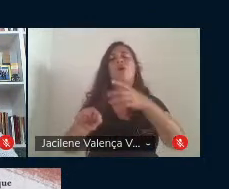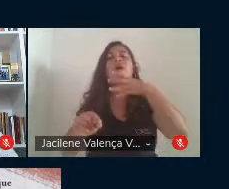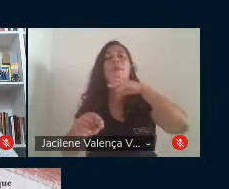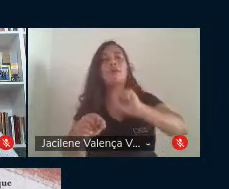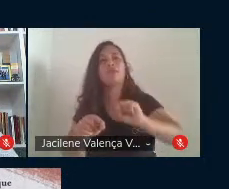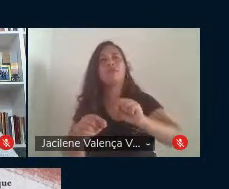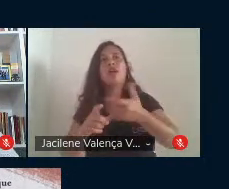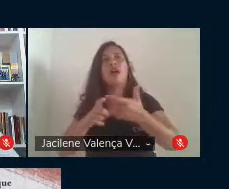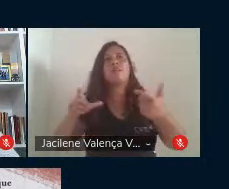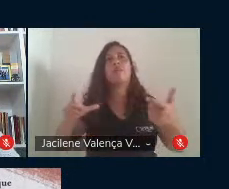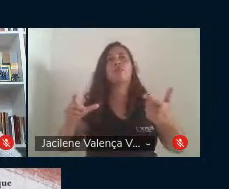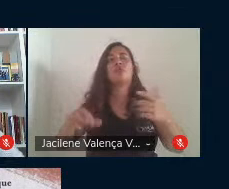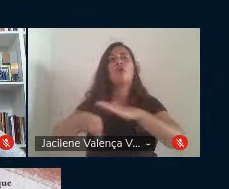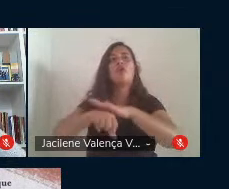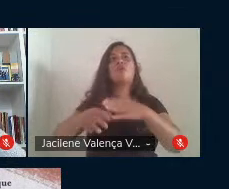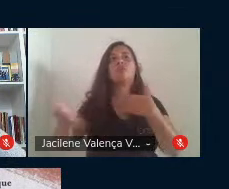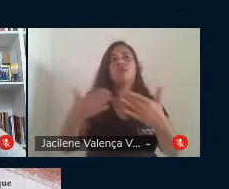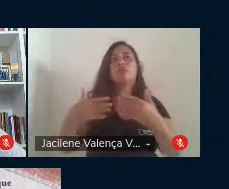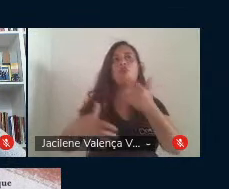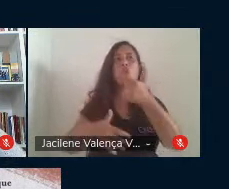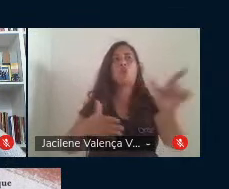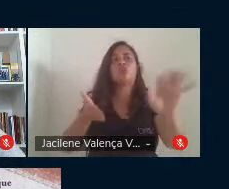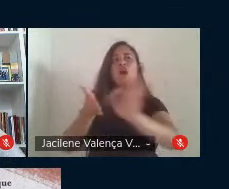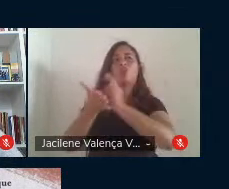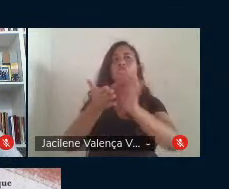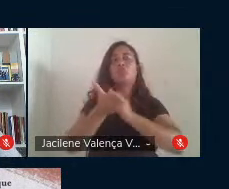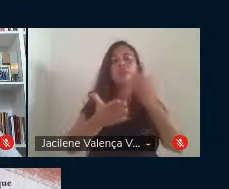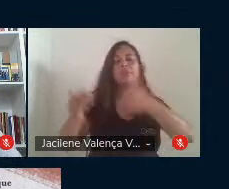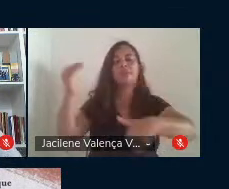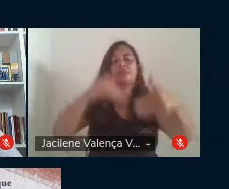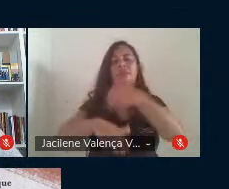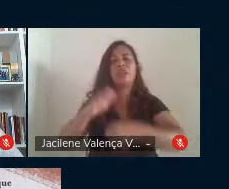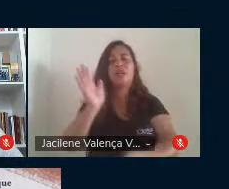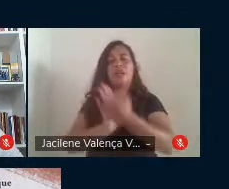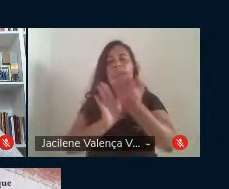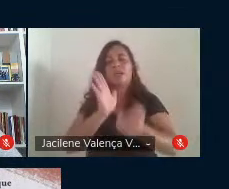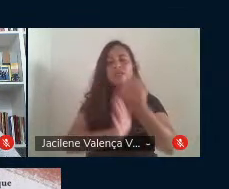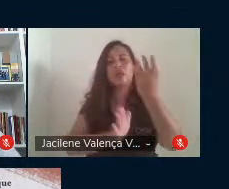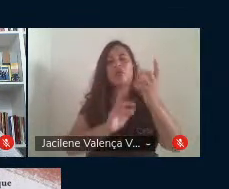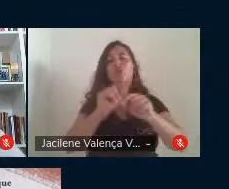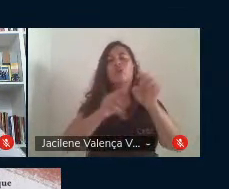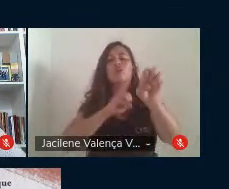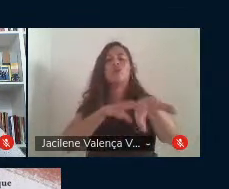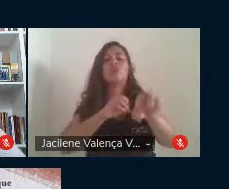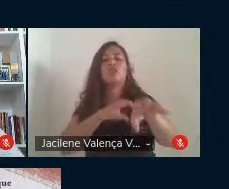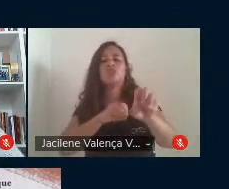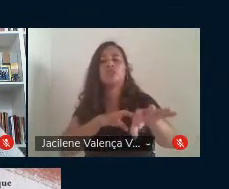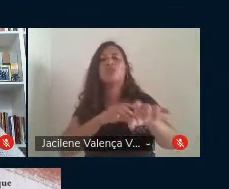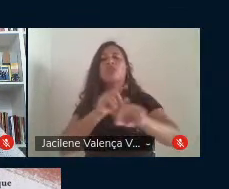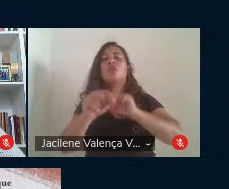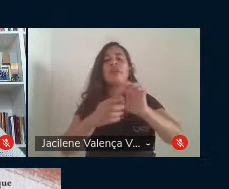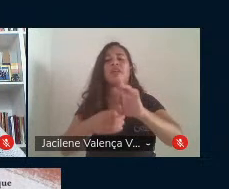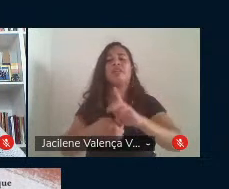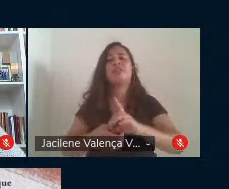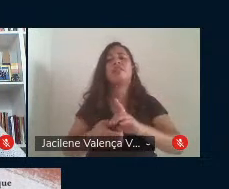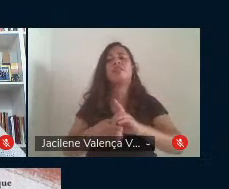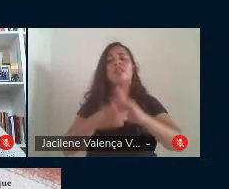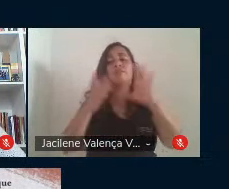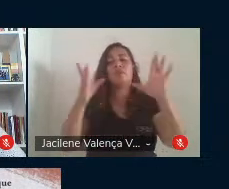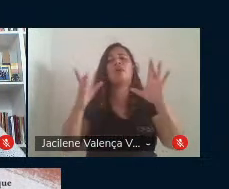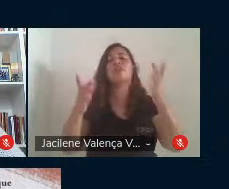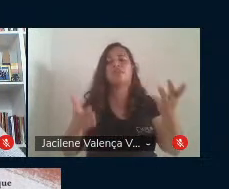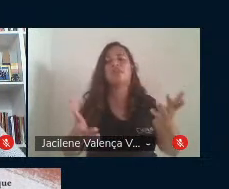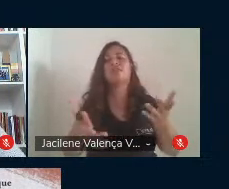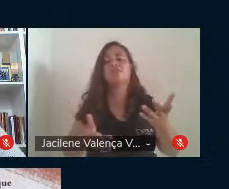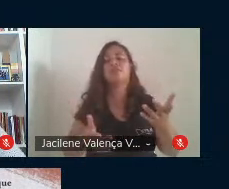também o diálogo com outros autores que participem da criação de uma educação substantivamente democrática em estreita